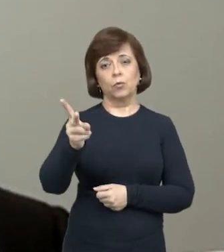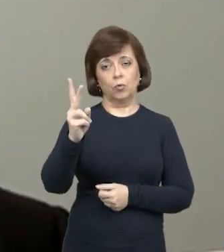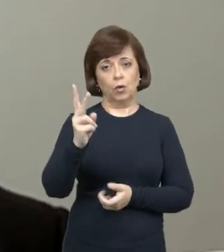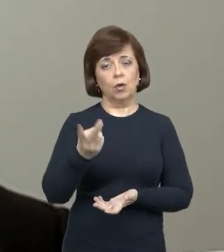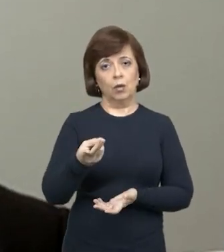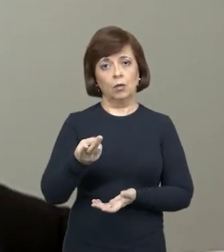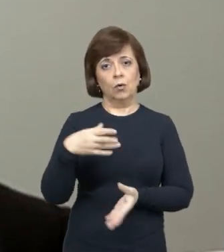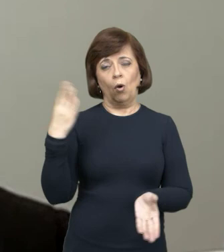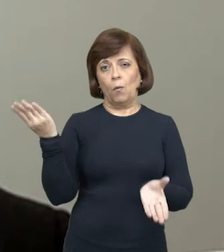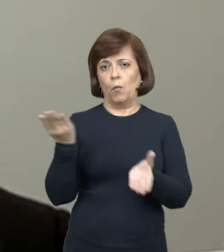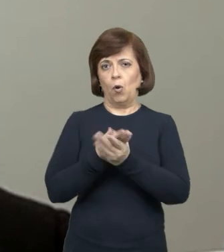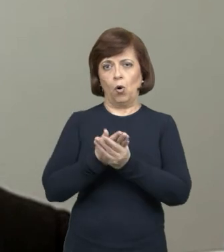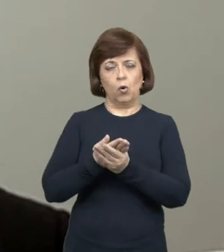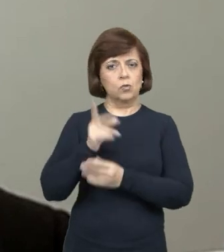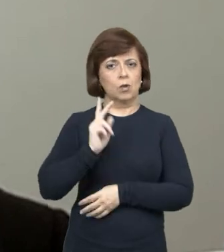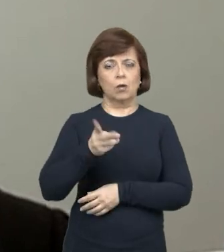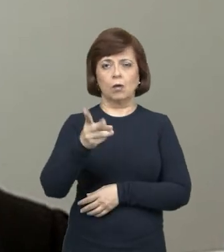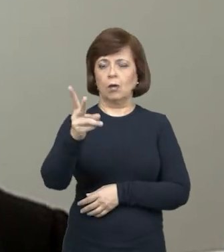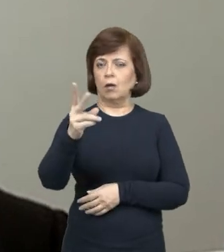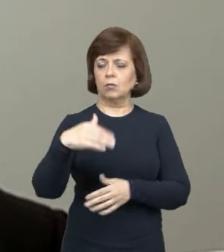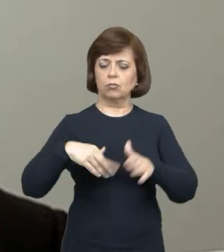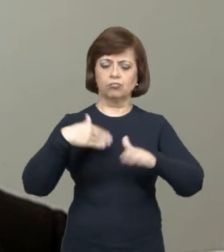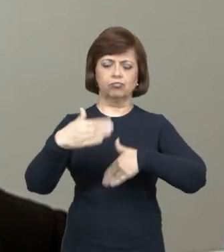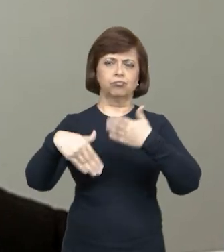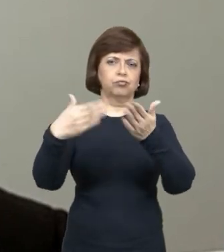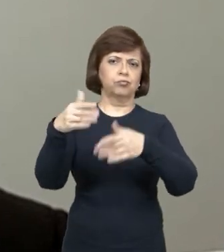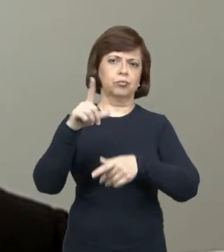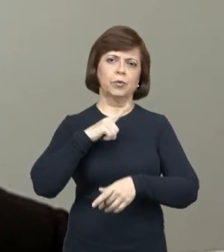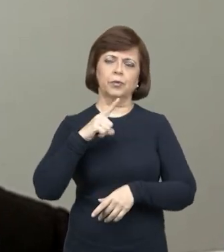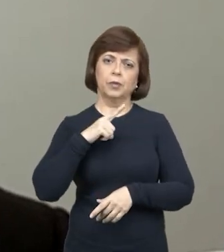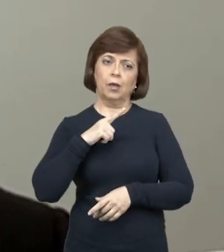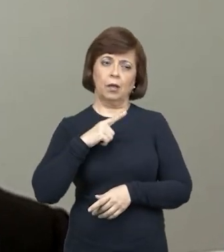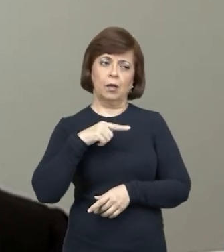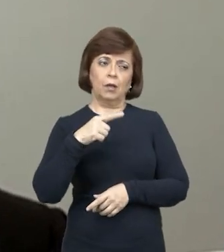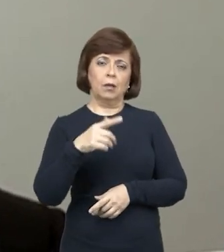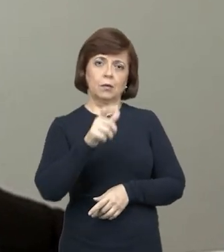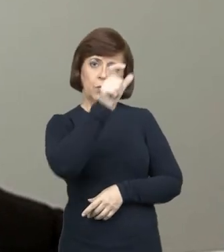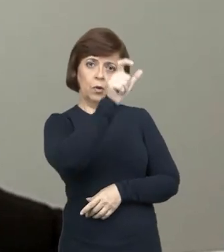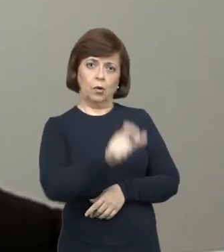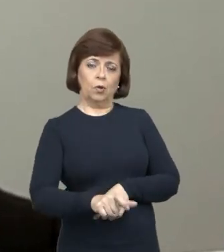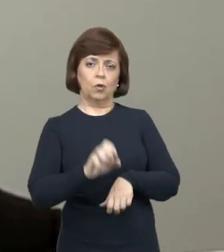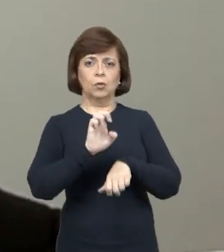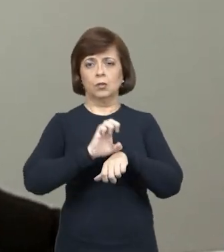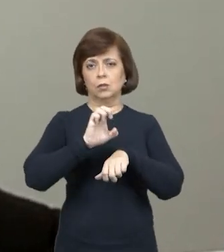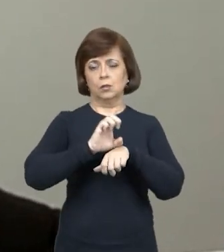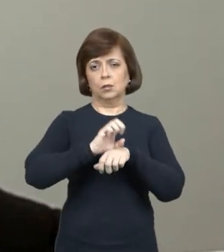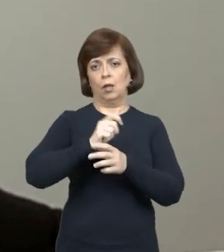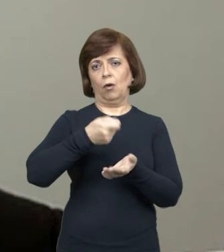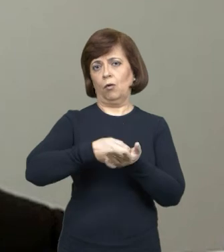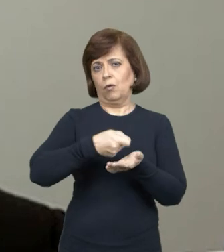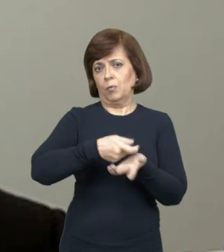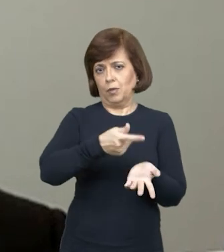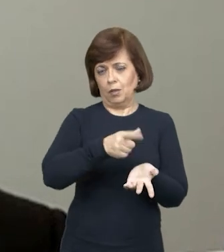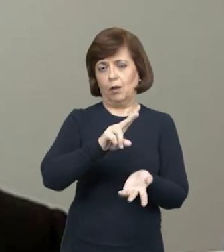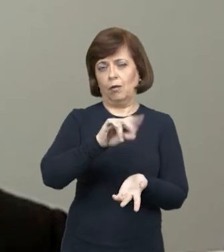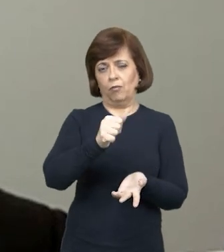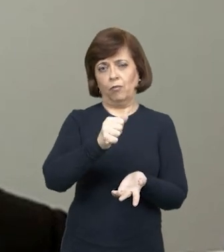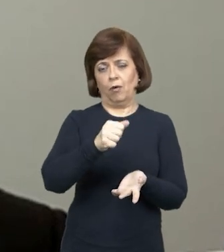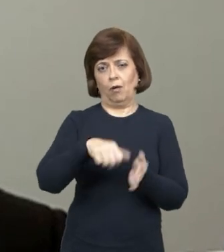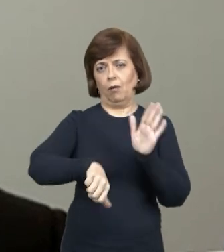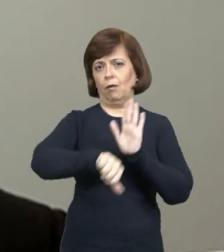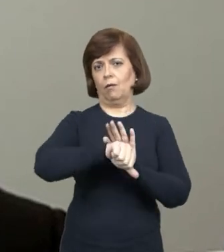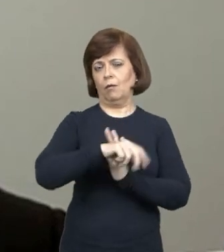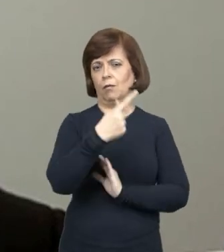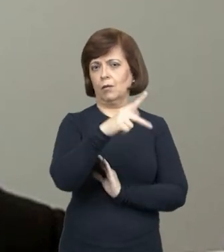com as medidas que a legislação processual confere ao credor, credor de toda e qualquer obrigação, ainda mais uma obrigação